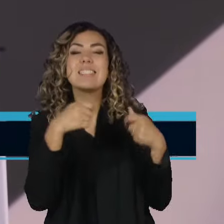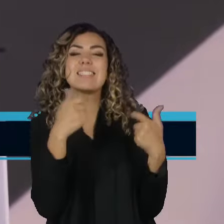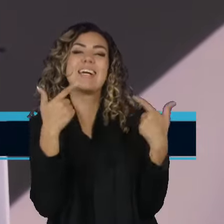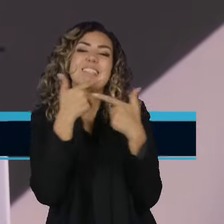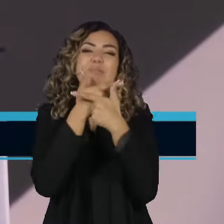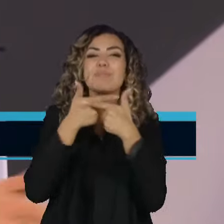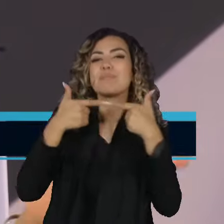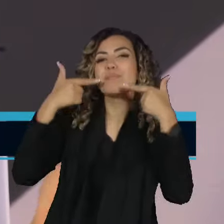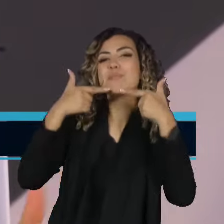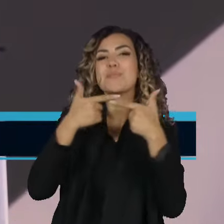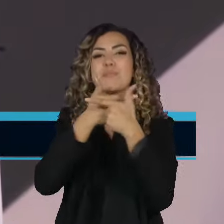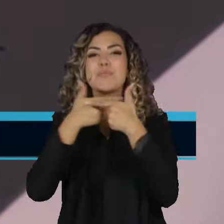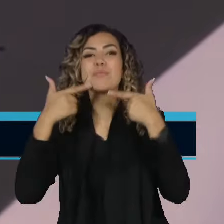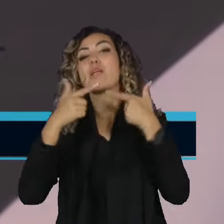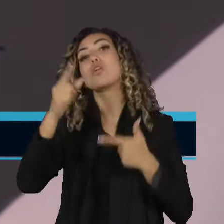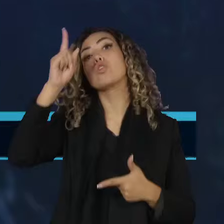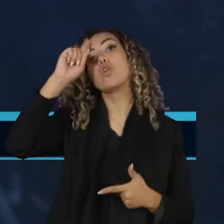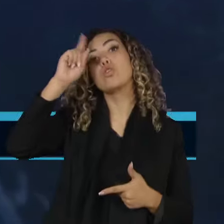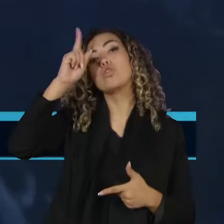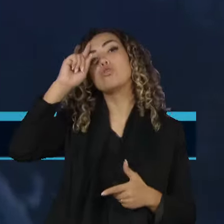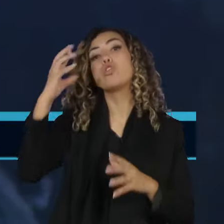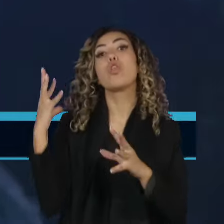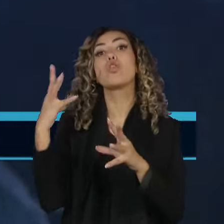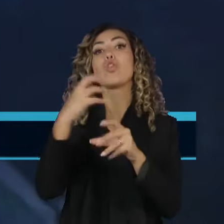dia. Mas a leitura ajuda a rir também. Também.